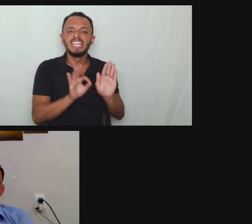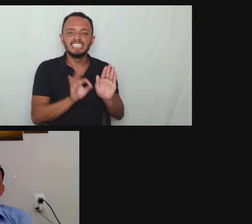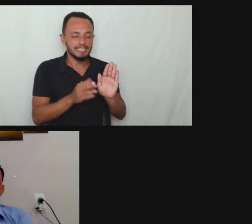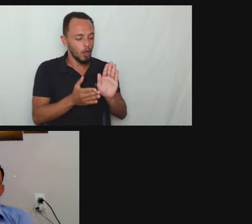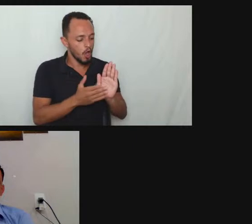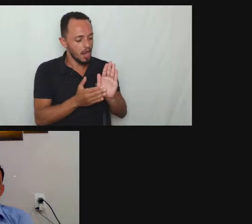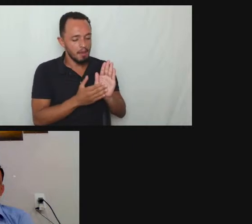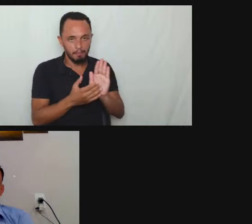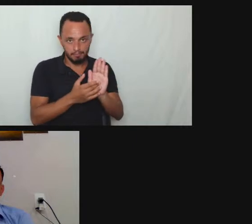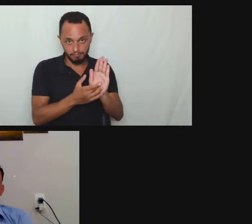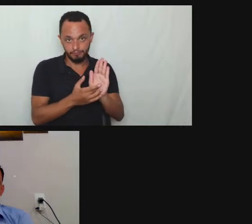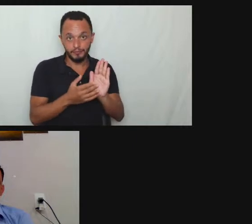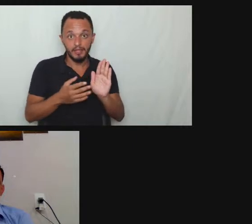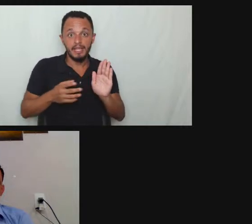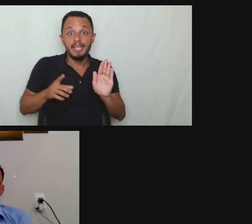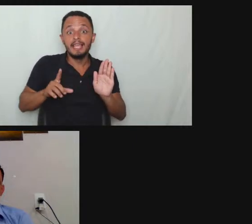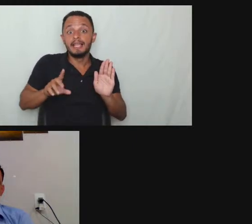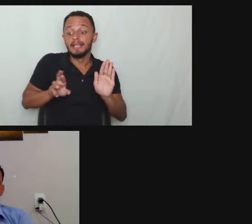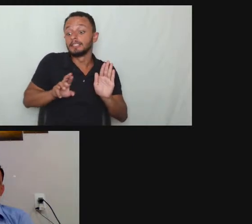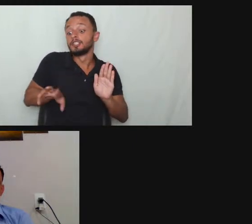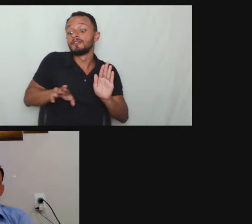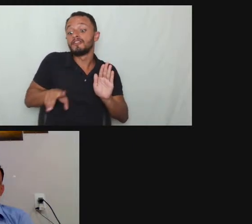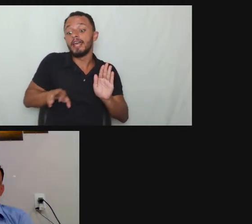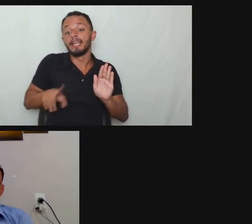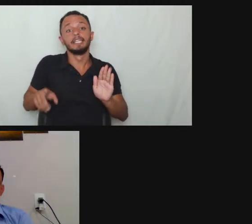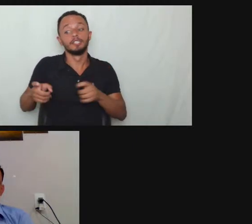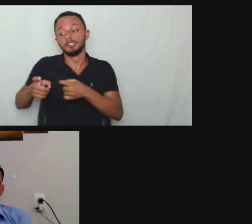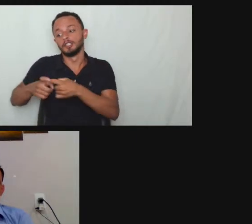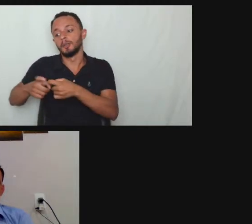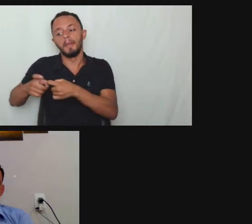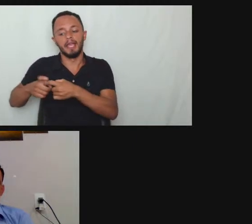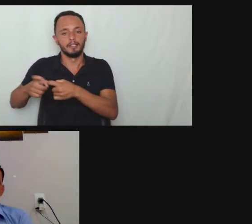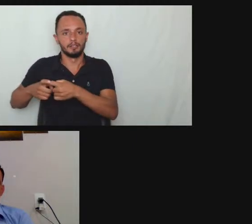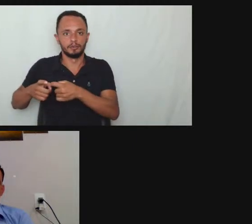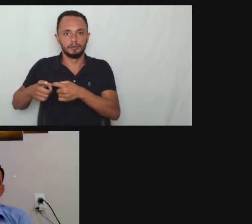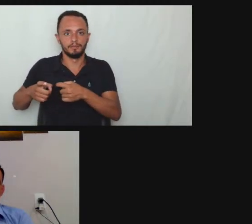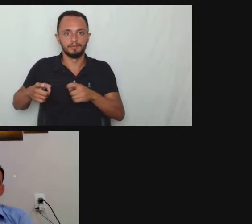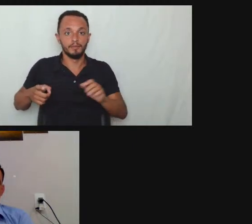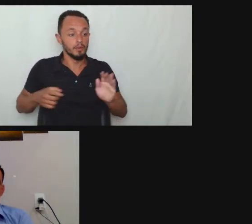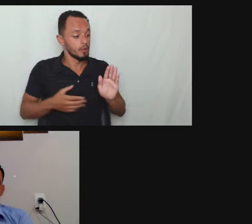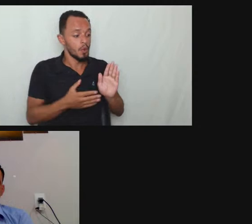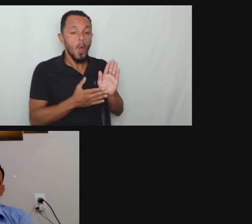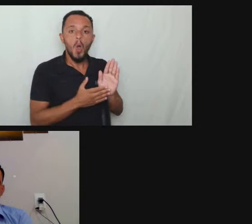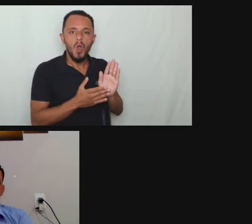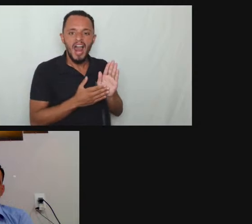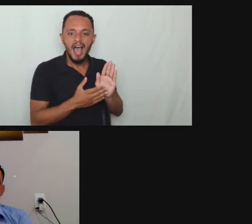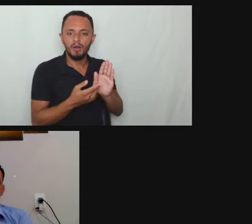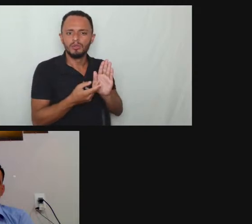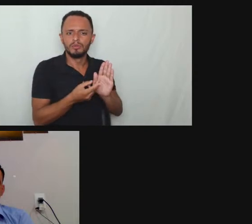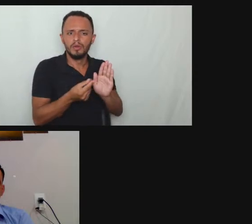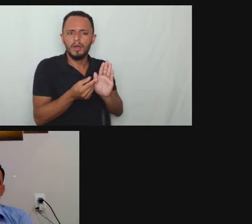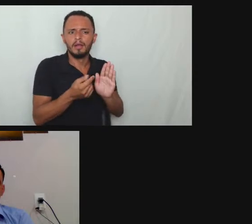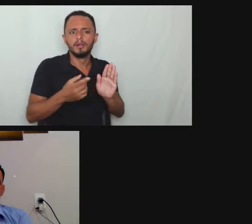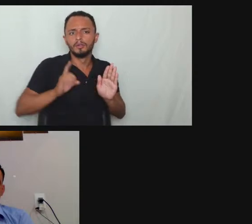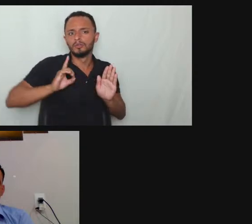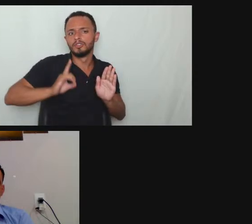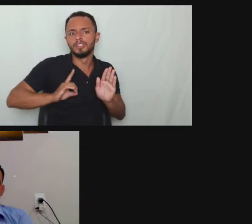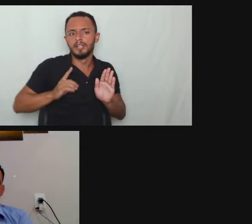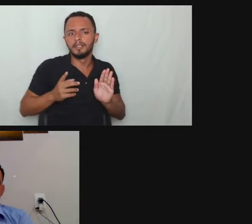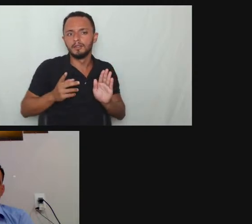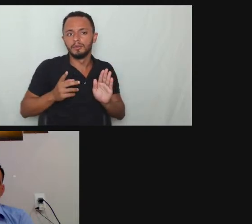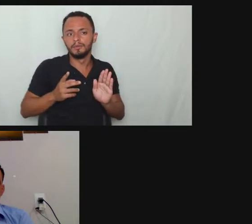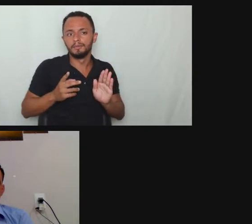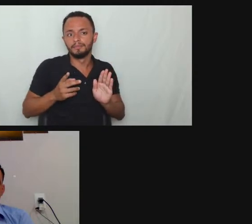falando aqui é um que ele é modelo do Ministério do Trabalho infelizmente lá ficou consubstanciado que bastaria um médico